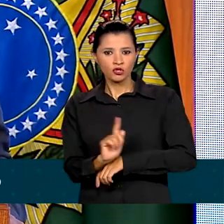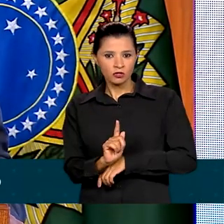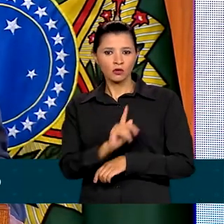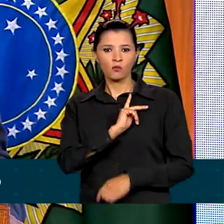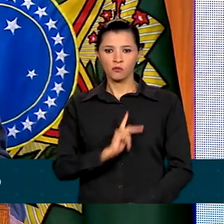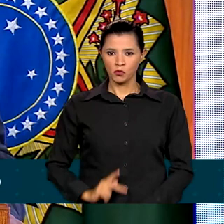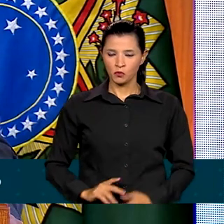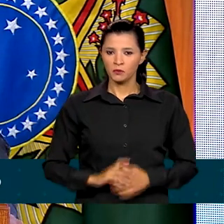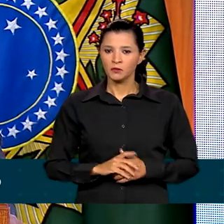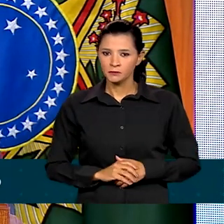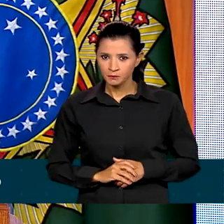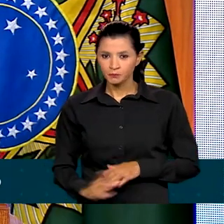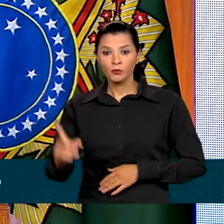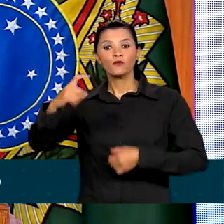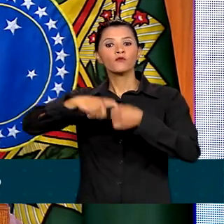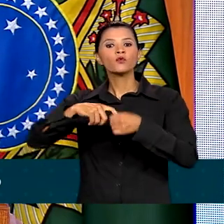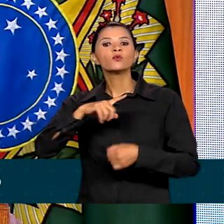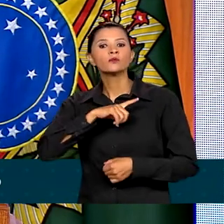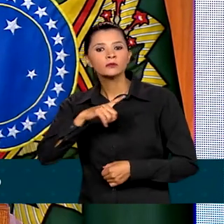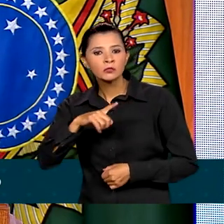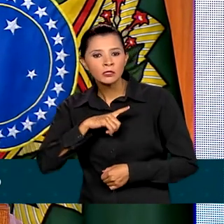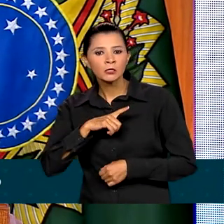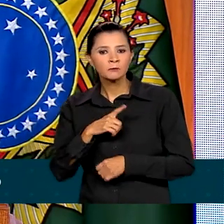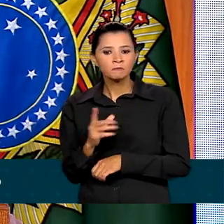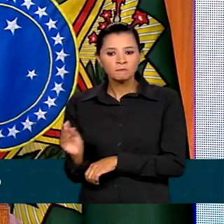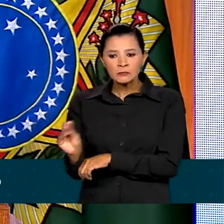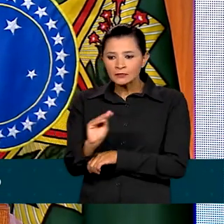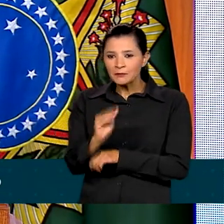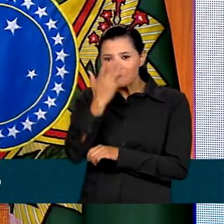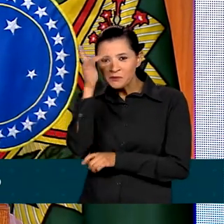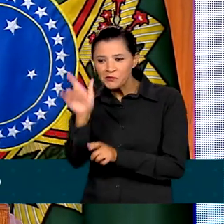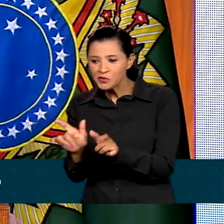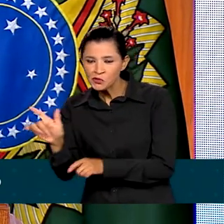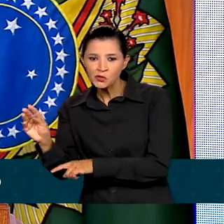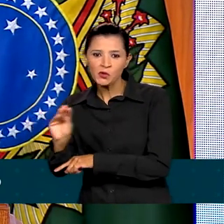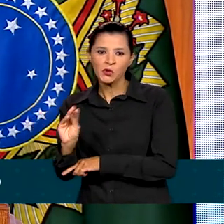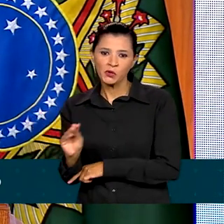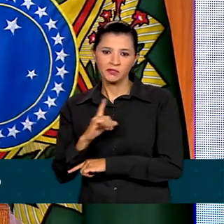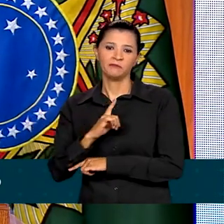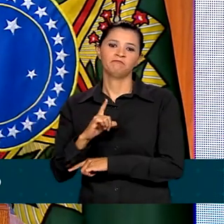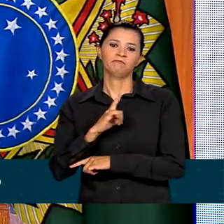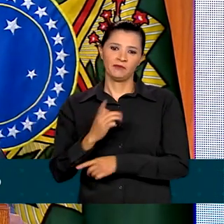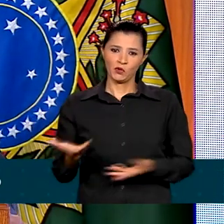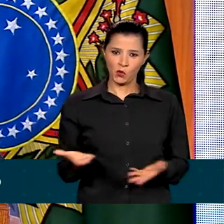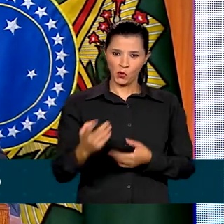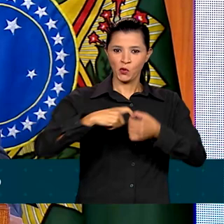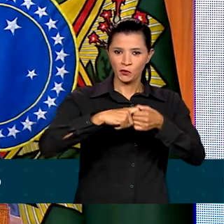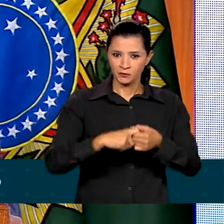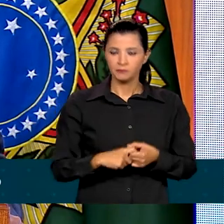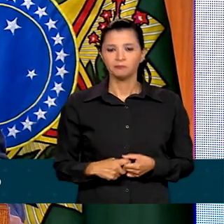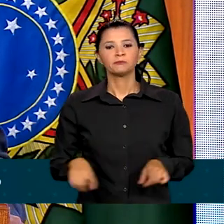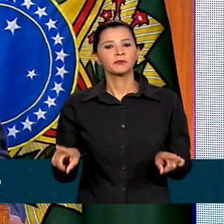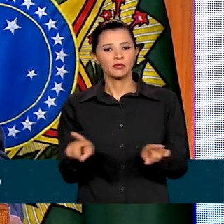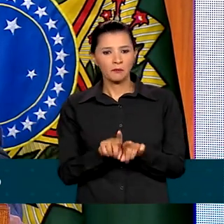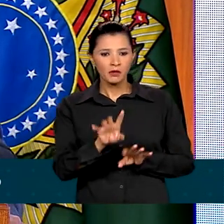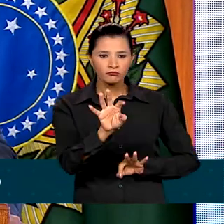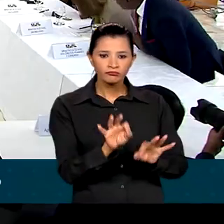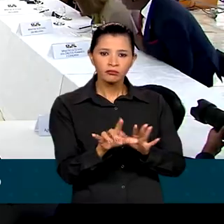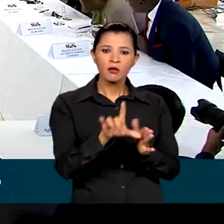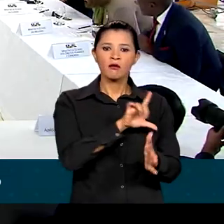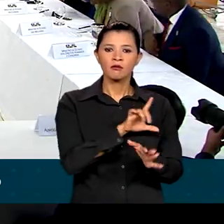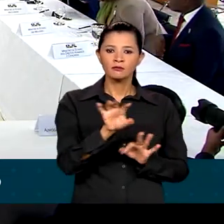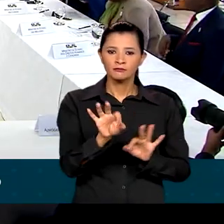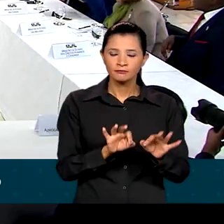pública, voltou a ter cuidado com as pessoas, voltou a fazer planejamento.